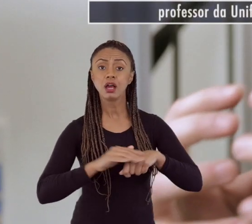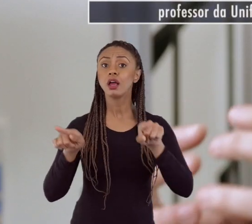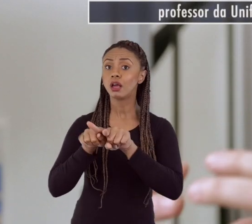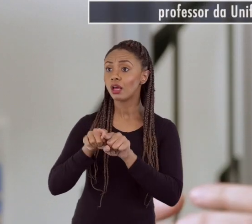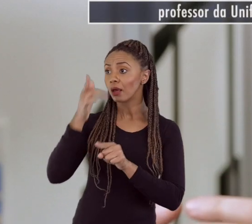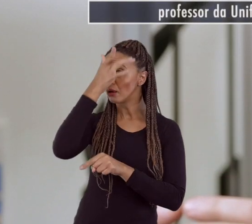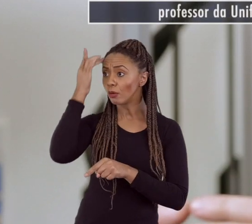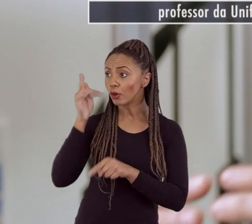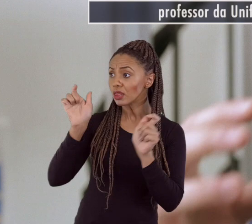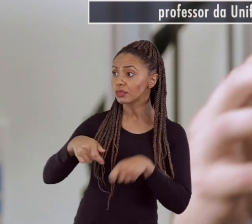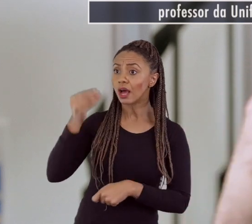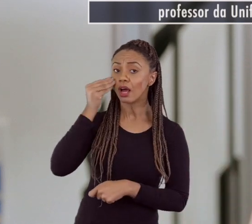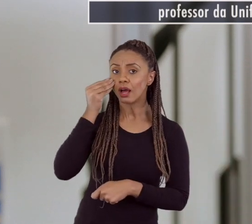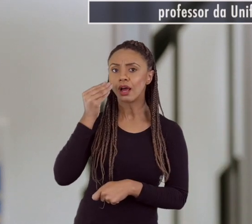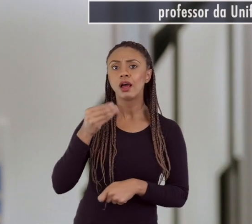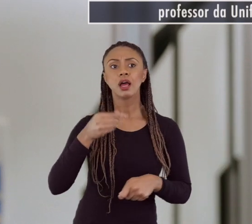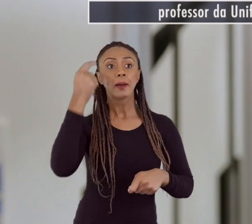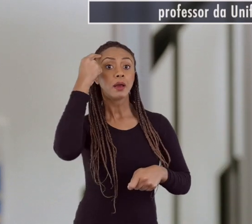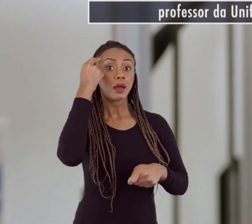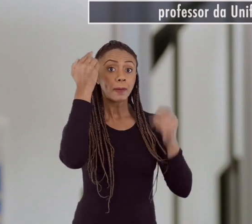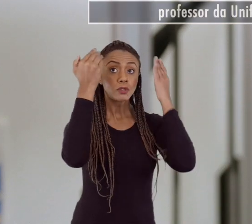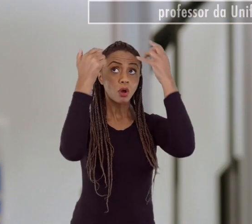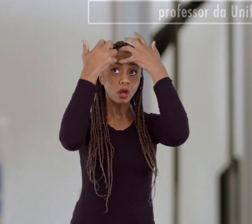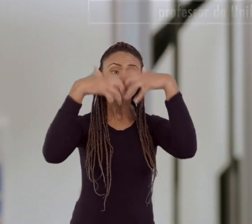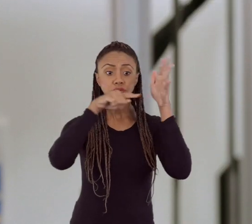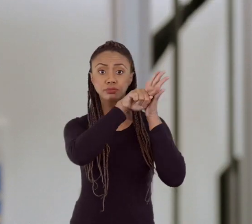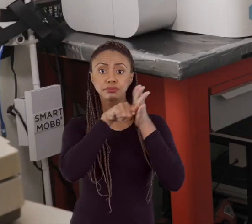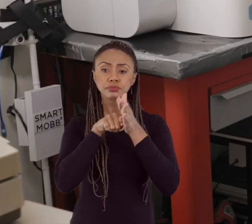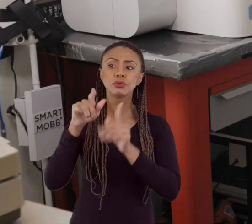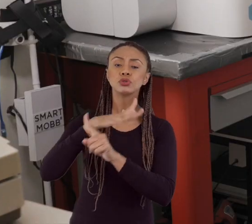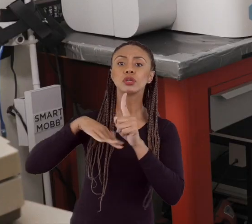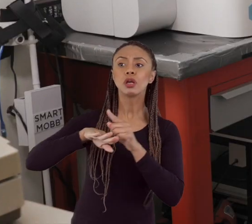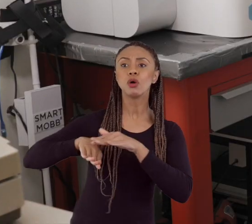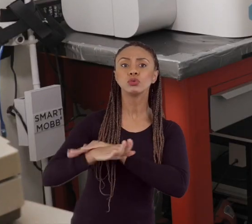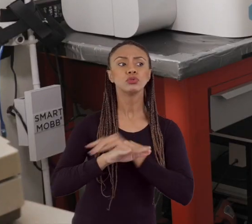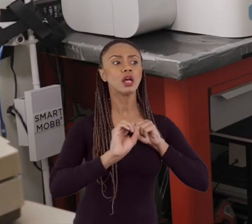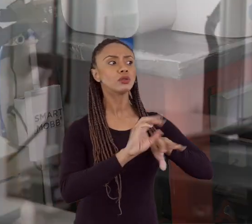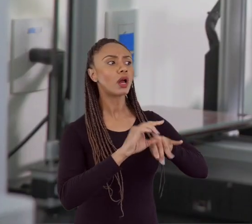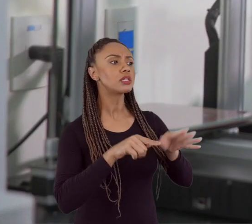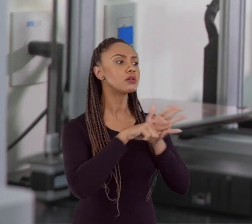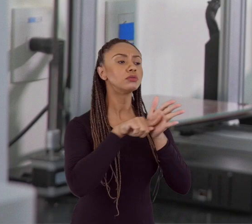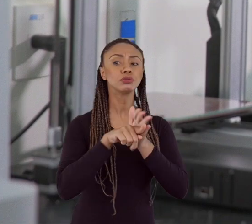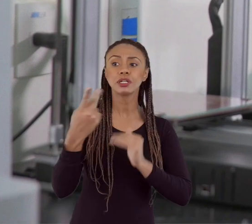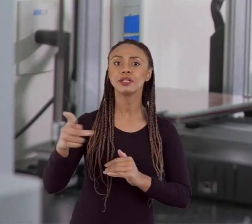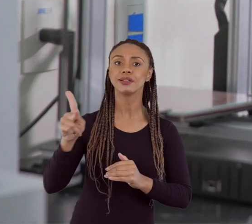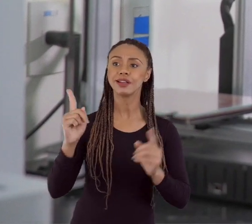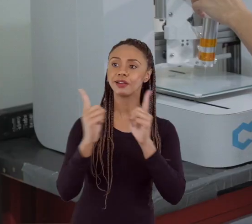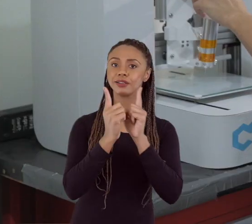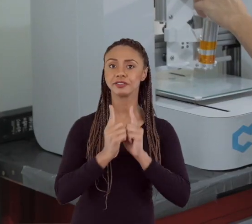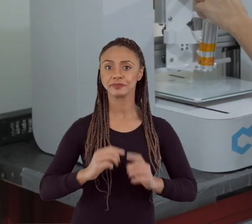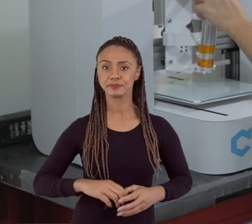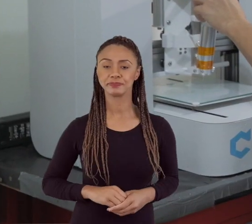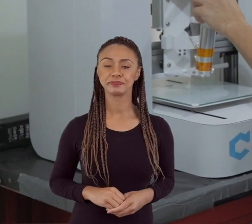pessoas que podem testar, de pessoas que estudam o aspecto psicológico e social, das pessoas que estudam a educação dos pacientes.